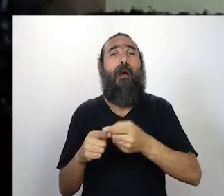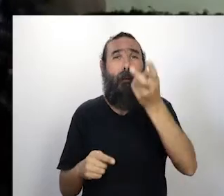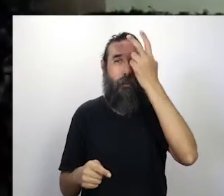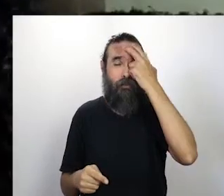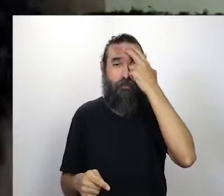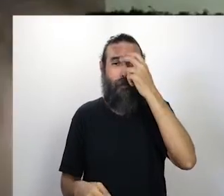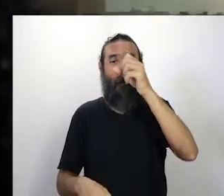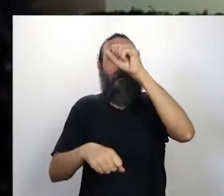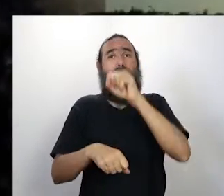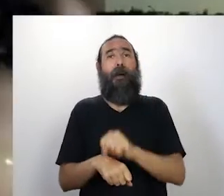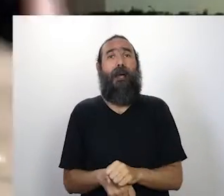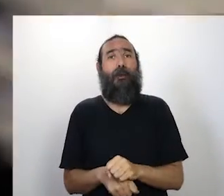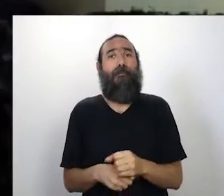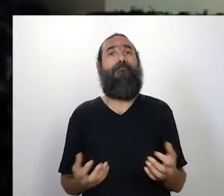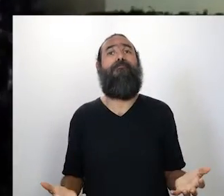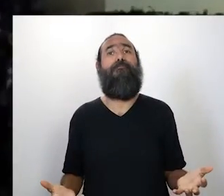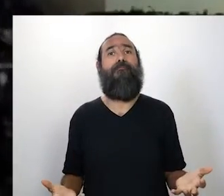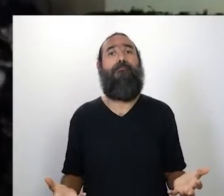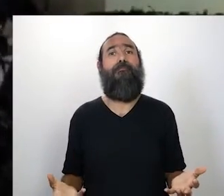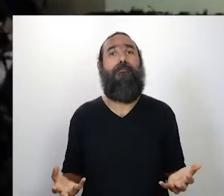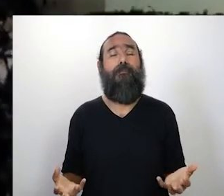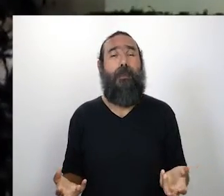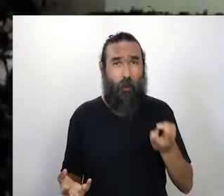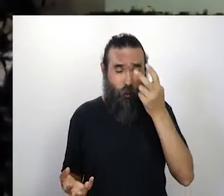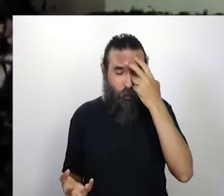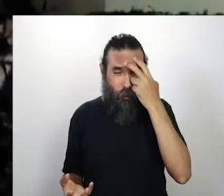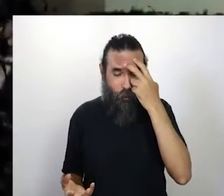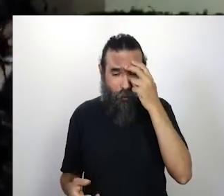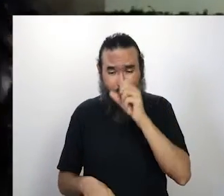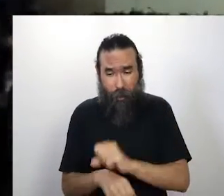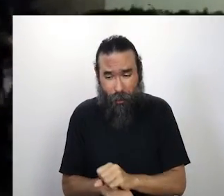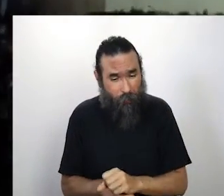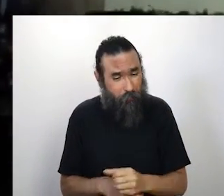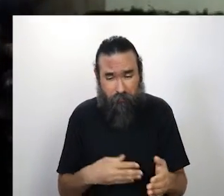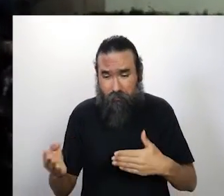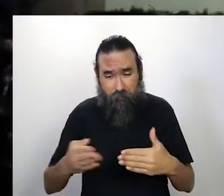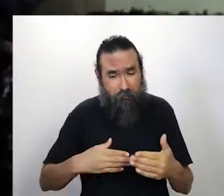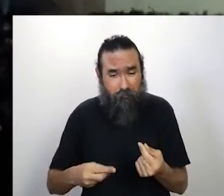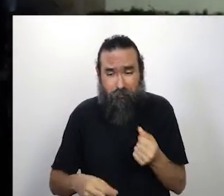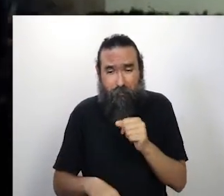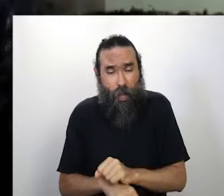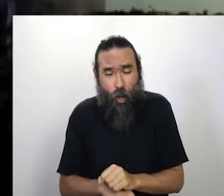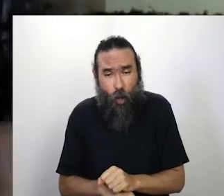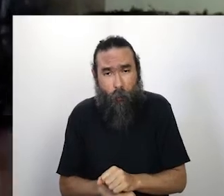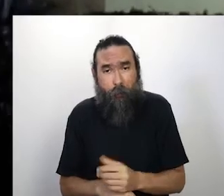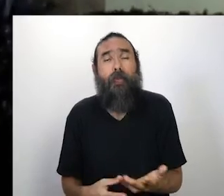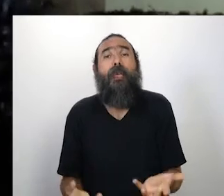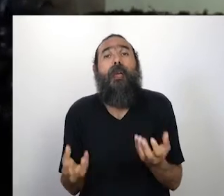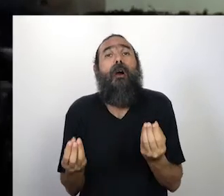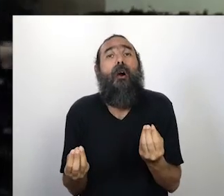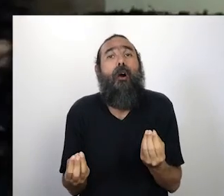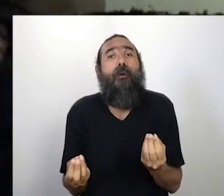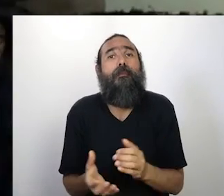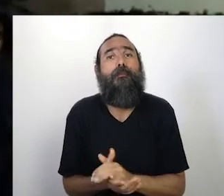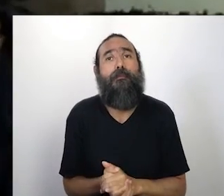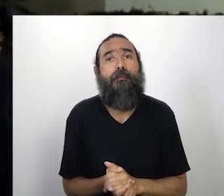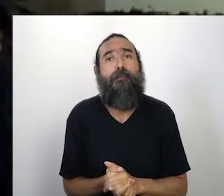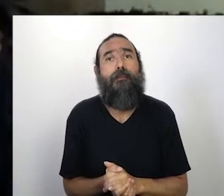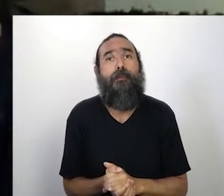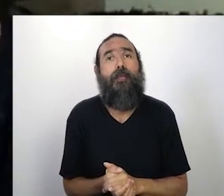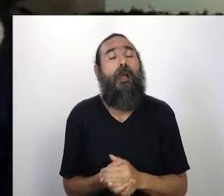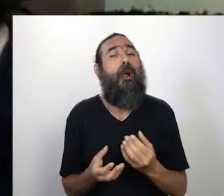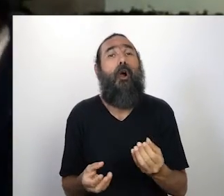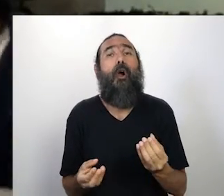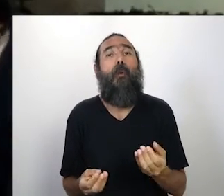até manjado, seremos provavelmente os últimos a voltar às nossas atividades por conta da aglomeração, e aí? Como é que o Estado,